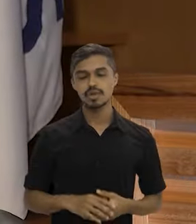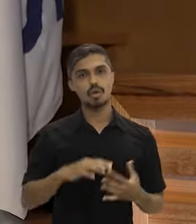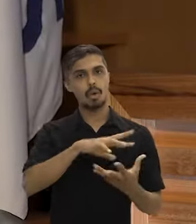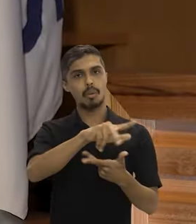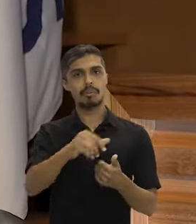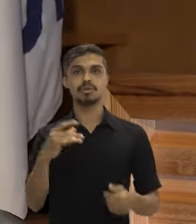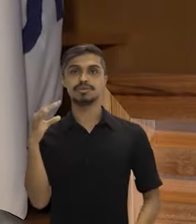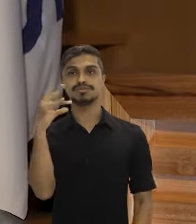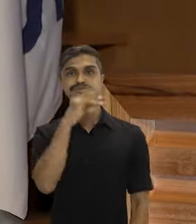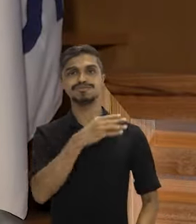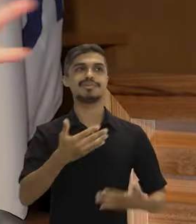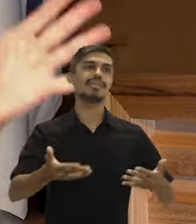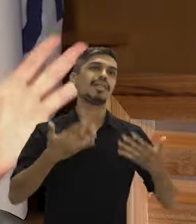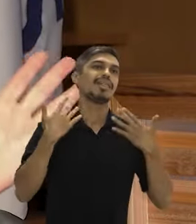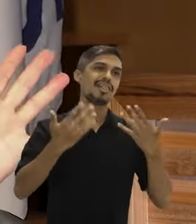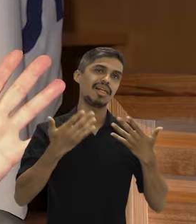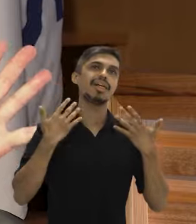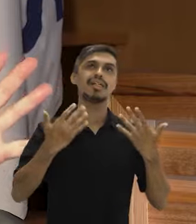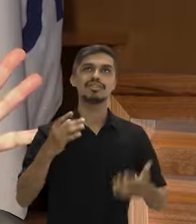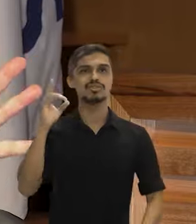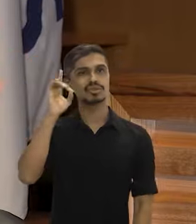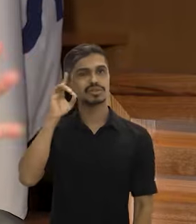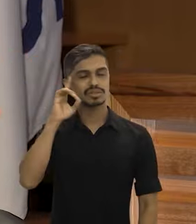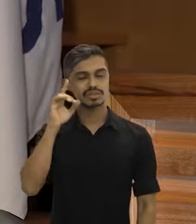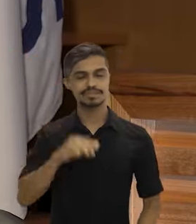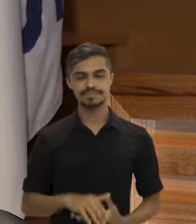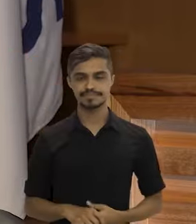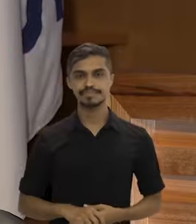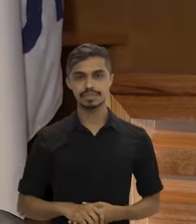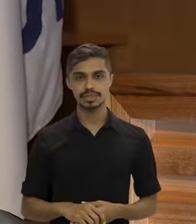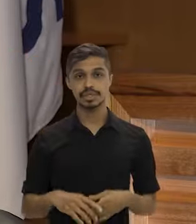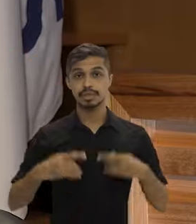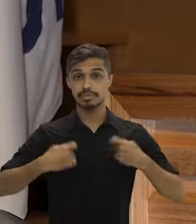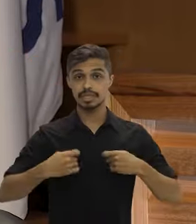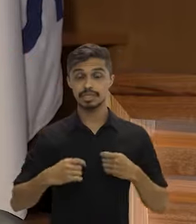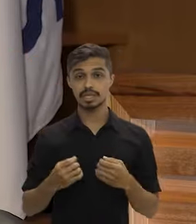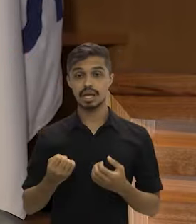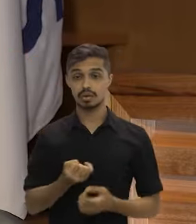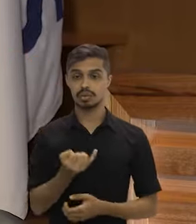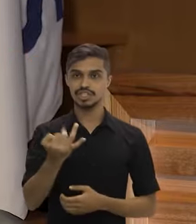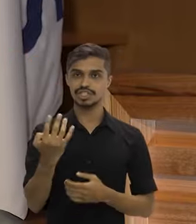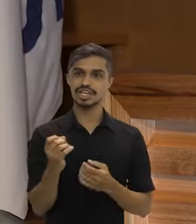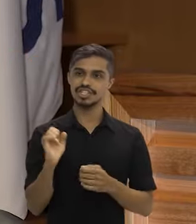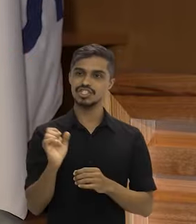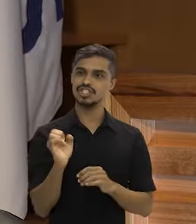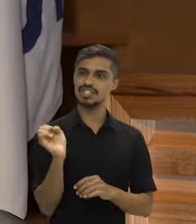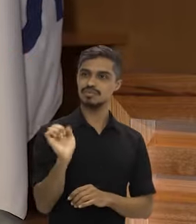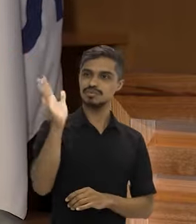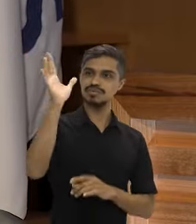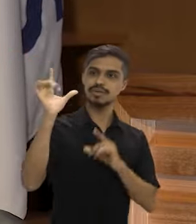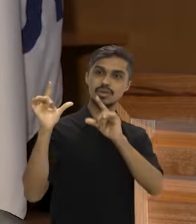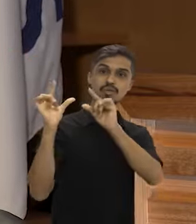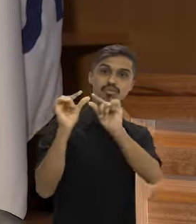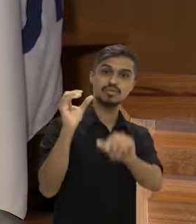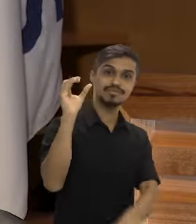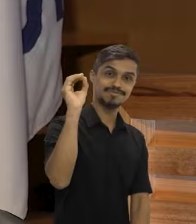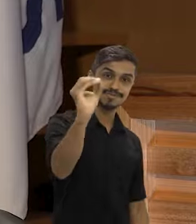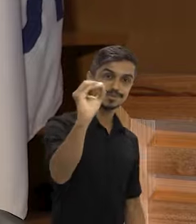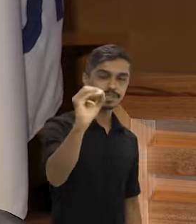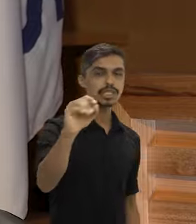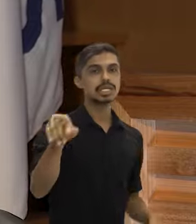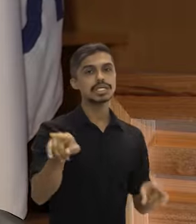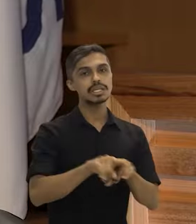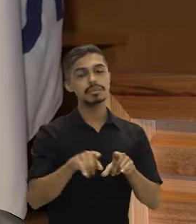Então, o mundo está aquecendo. Nós estamos vendo isso todo dia. Nós precisamos não só zerar as emissões, reduzir as